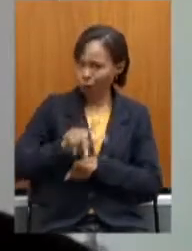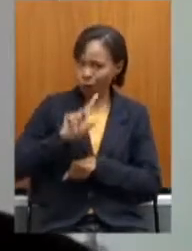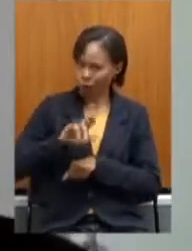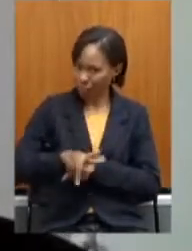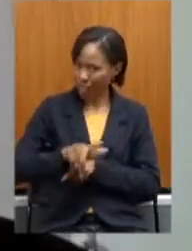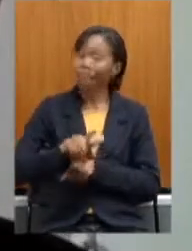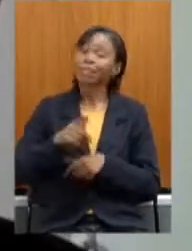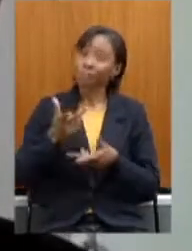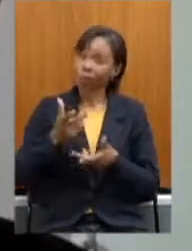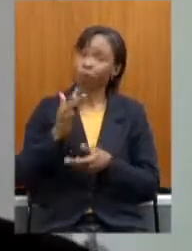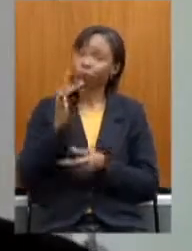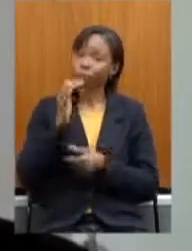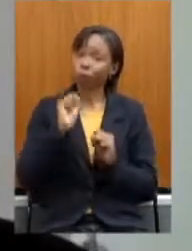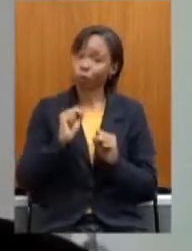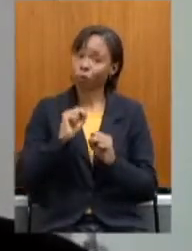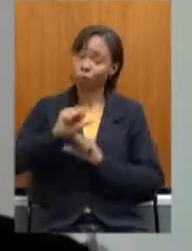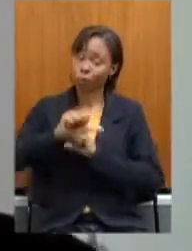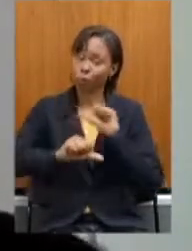ser modificada.